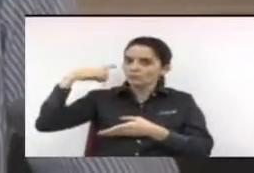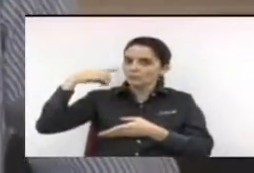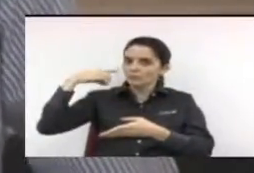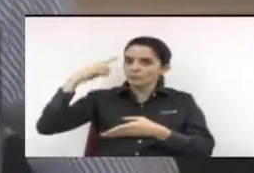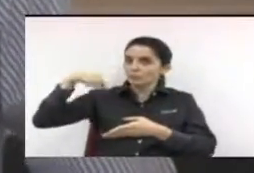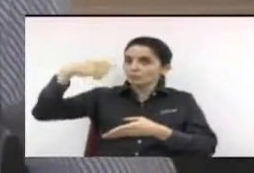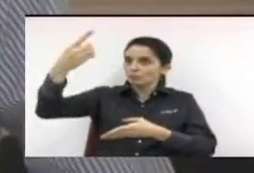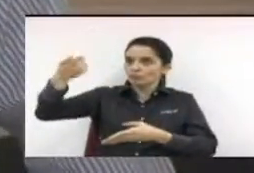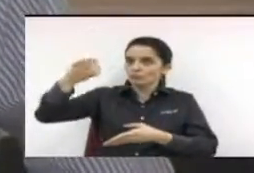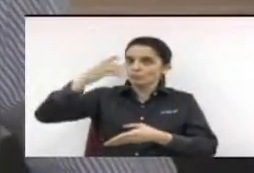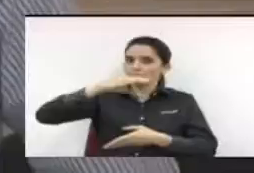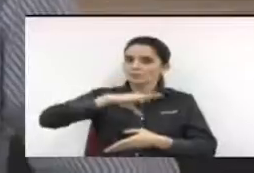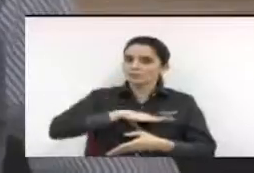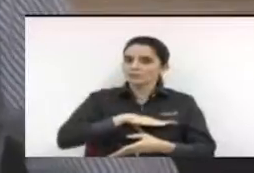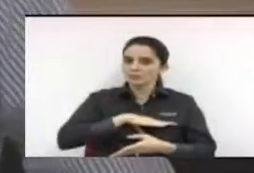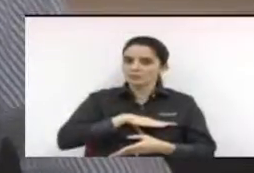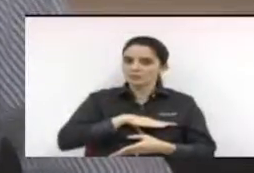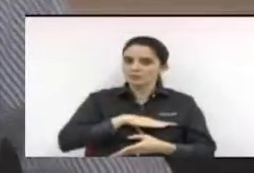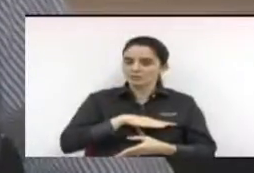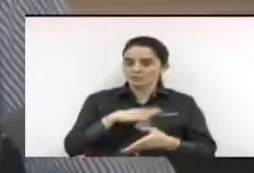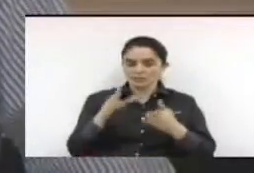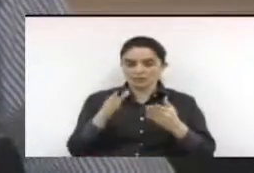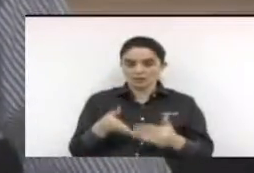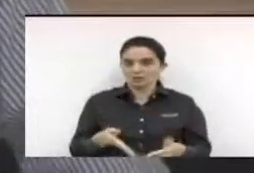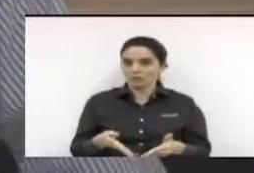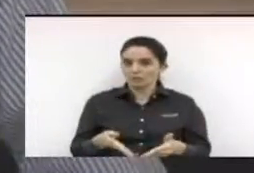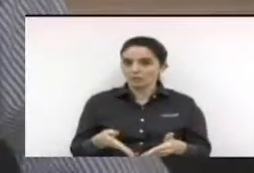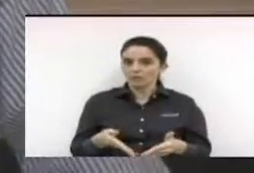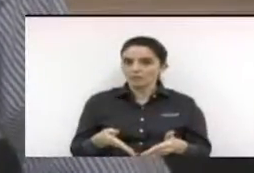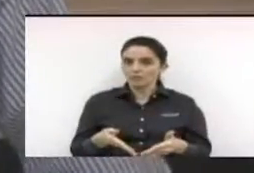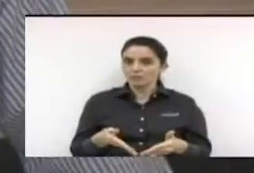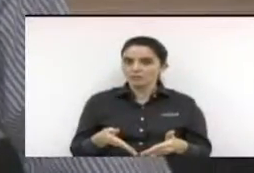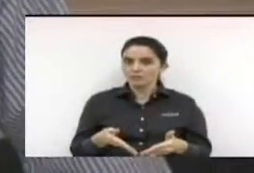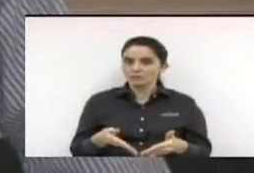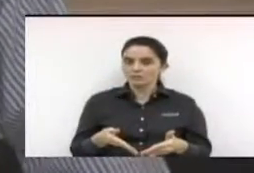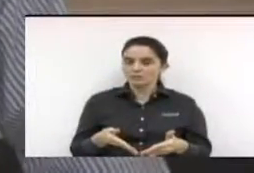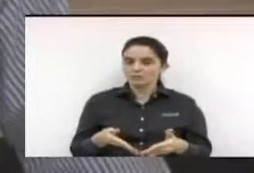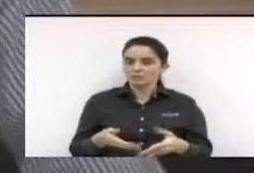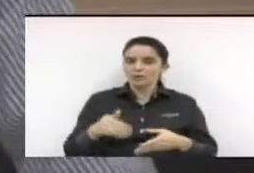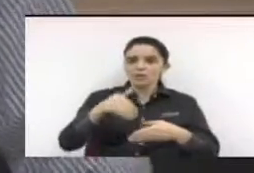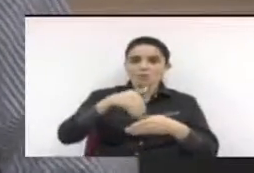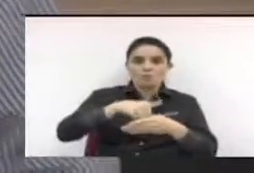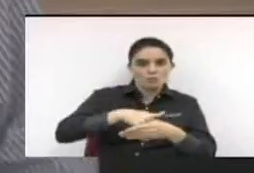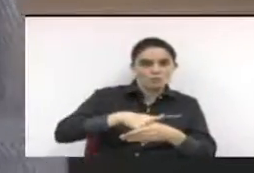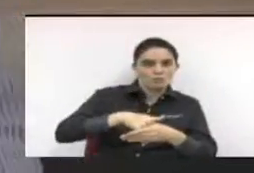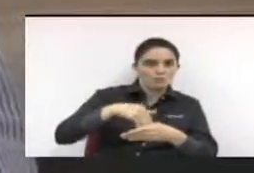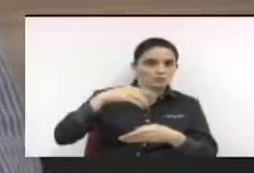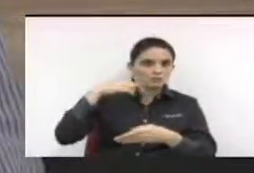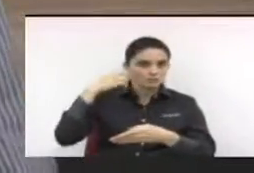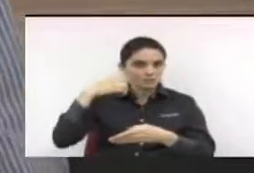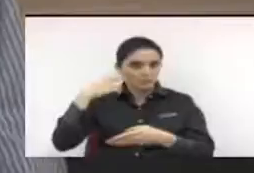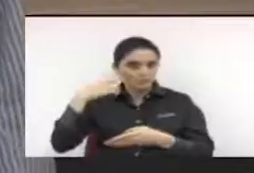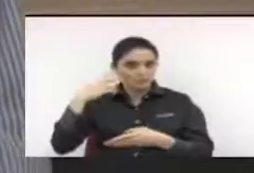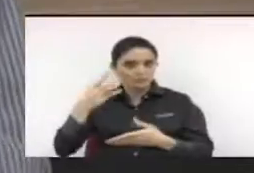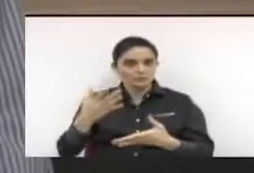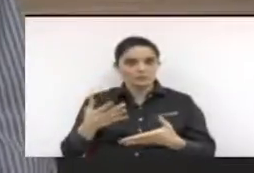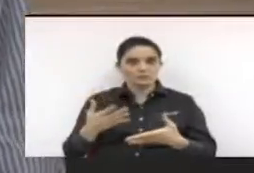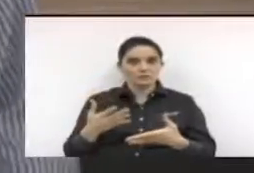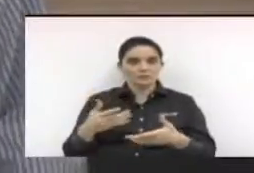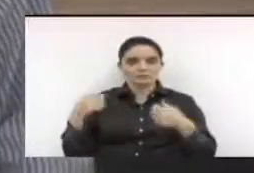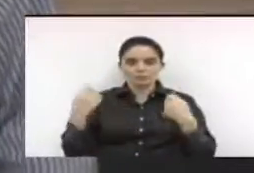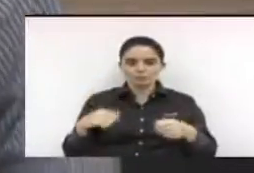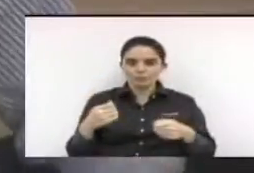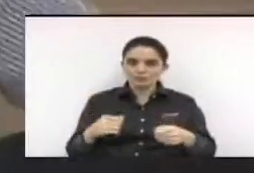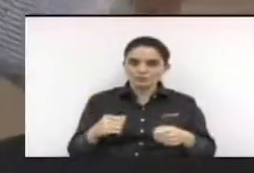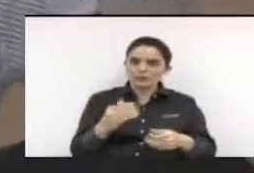cidades, de outros lugares. Agora chegou a hora de quem votou nesses deputados, não votar no deputado da nossa cidade, é cobrar